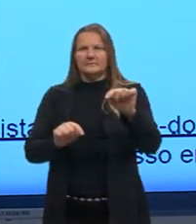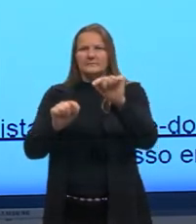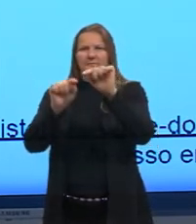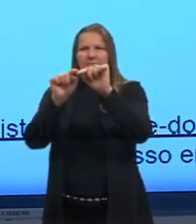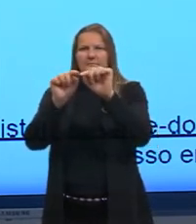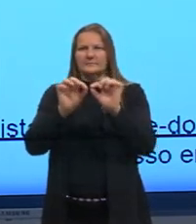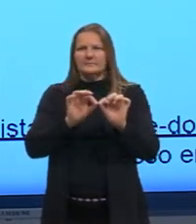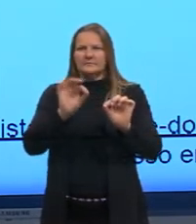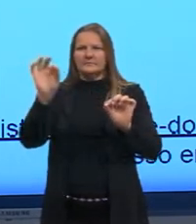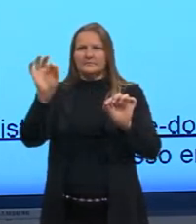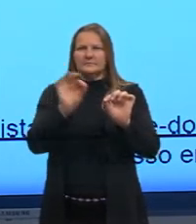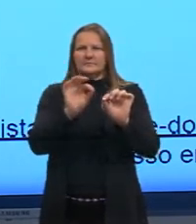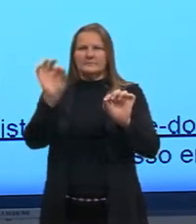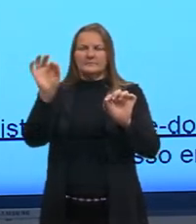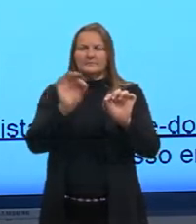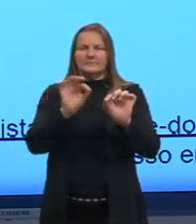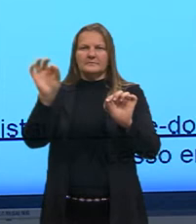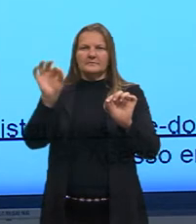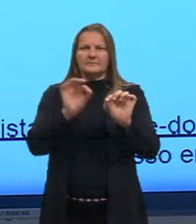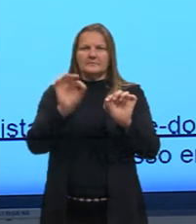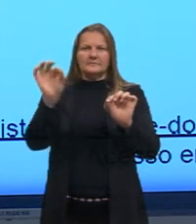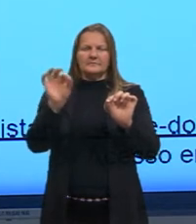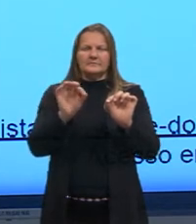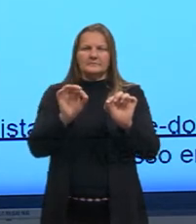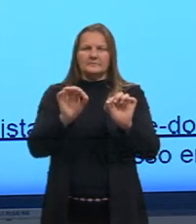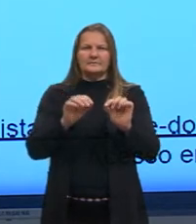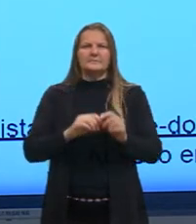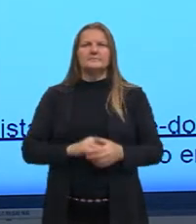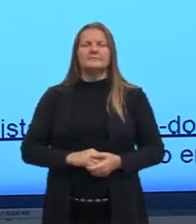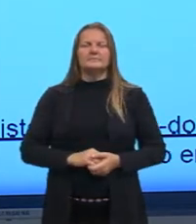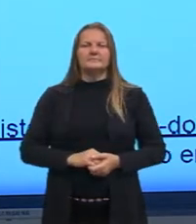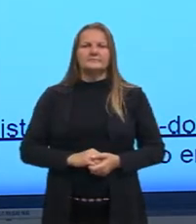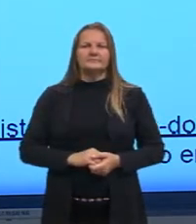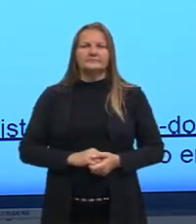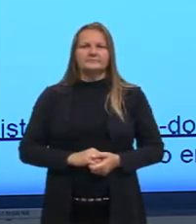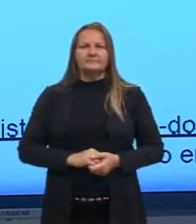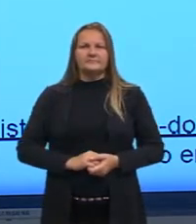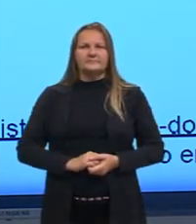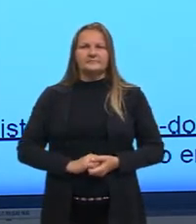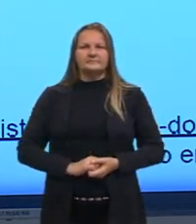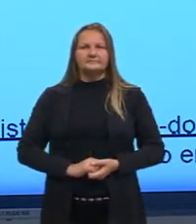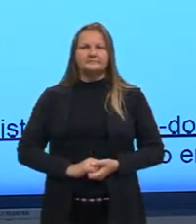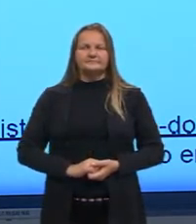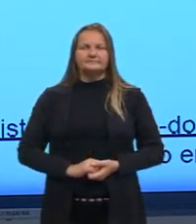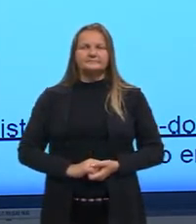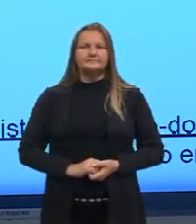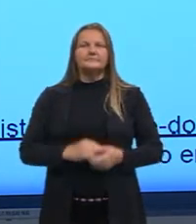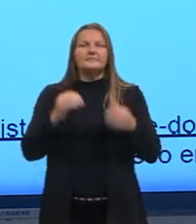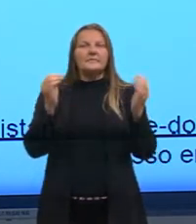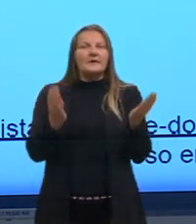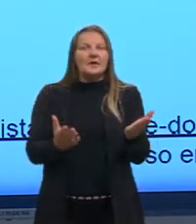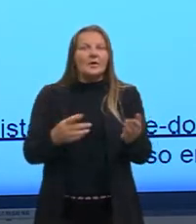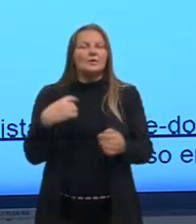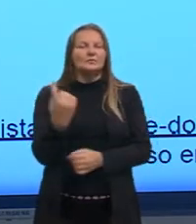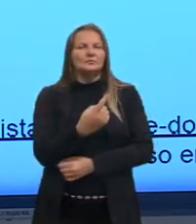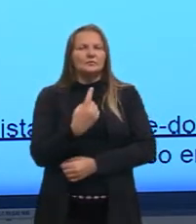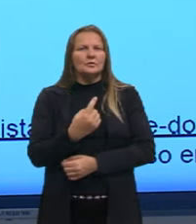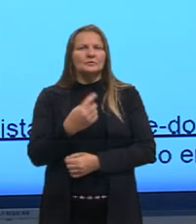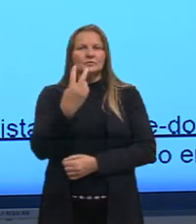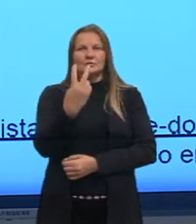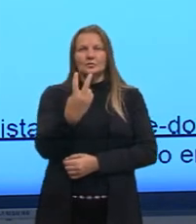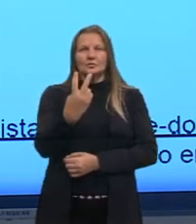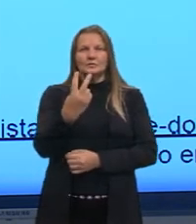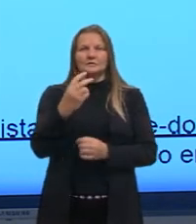horizontal e também houve uma variação no eixo vertical. Então, agora nós trabalhamos com duas